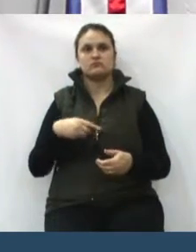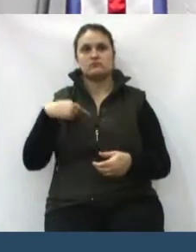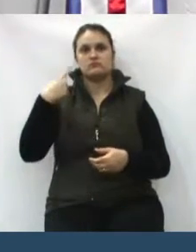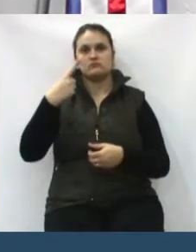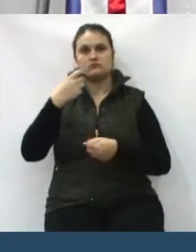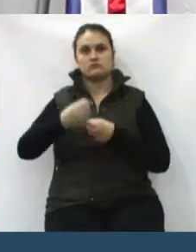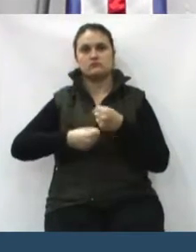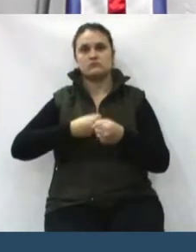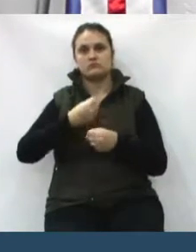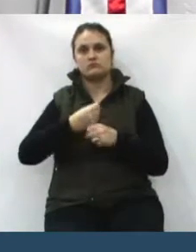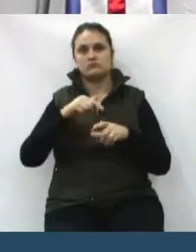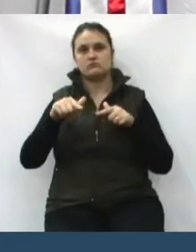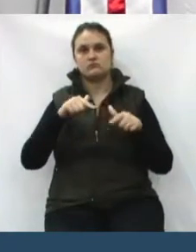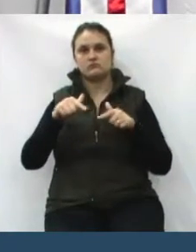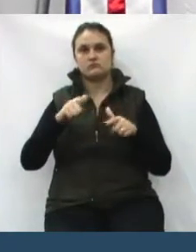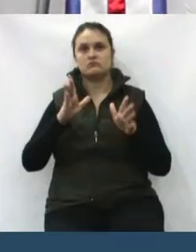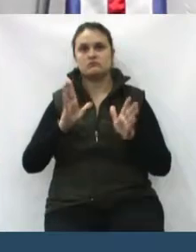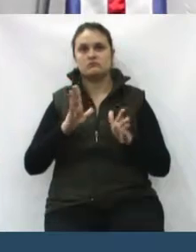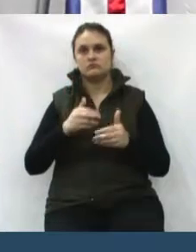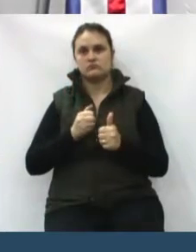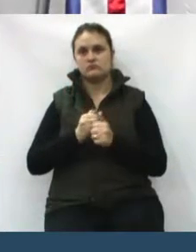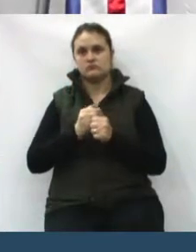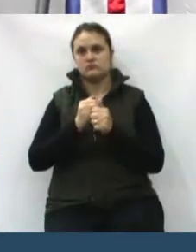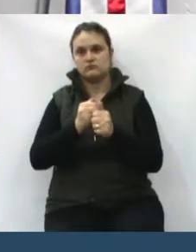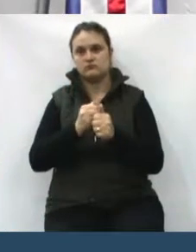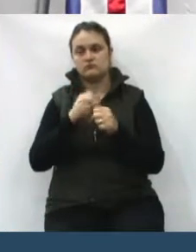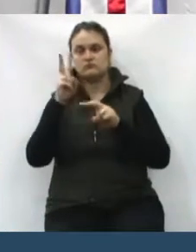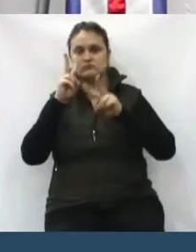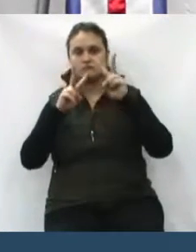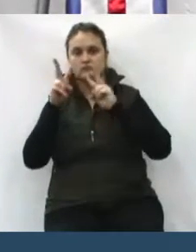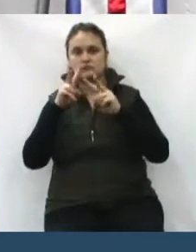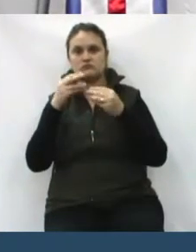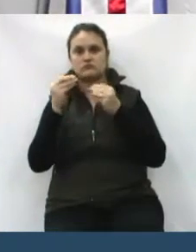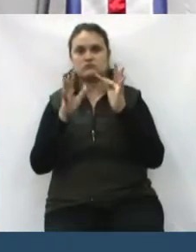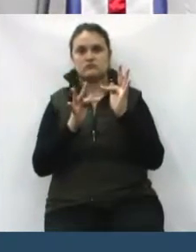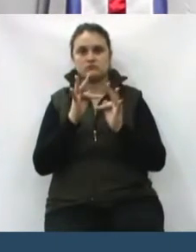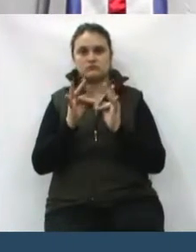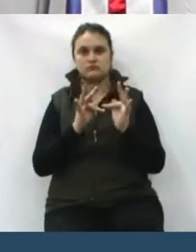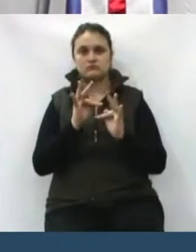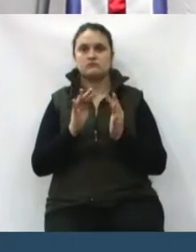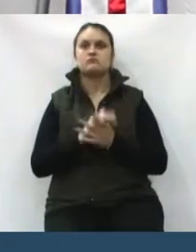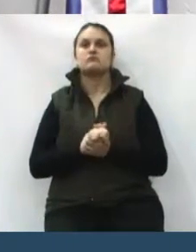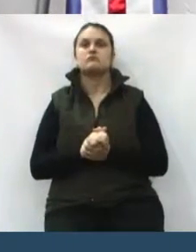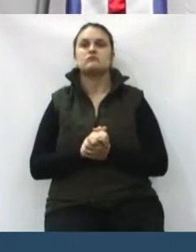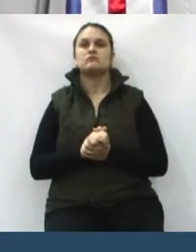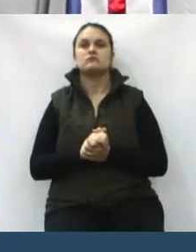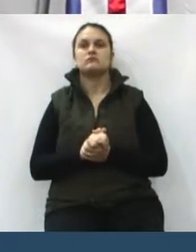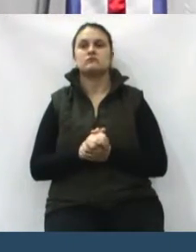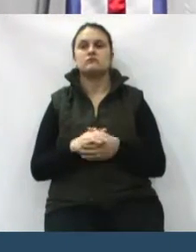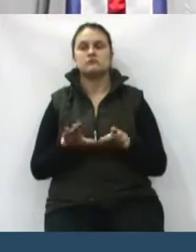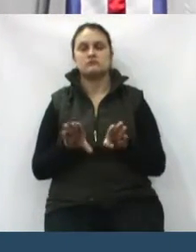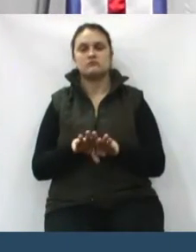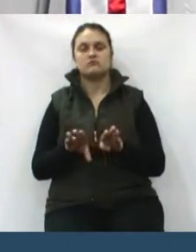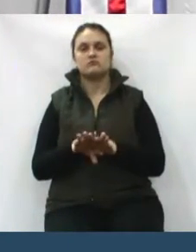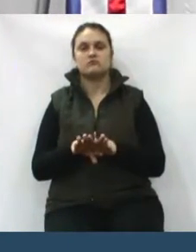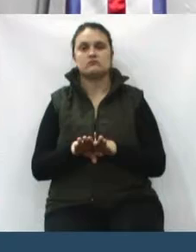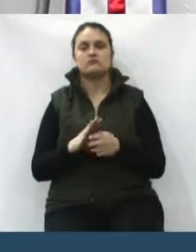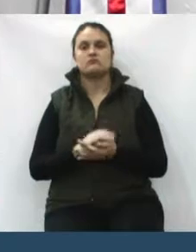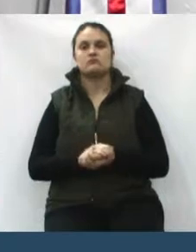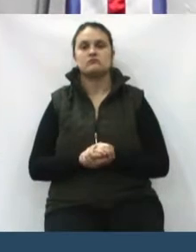próxima legislatura, já nos acompanhando, vendo como é que funcionam os trâmites. Também o